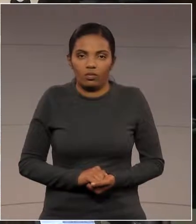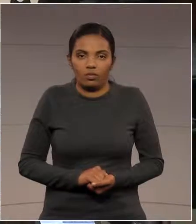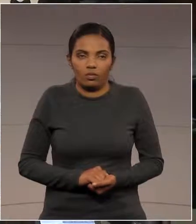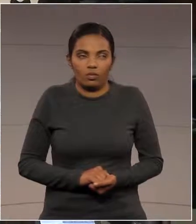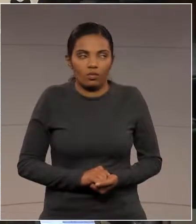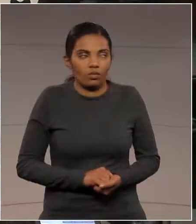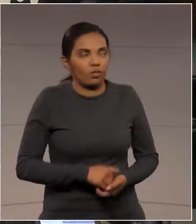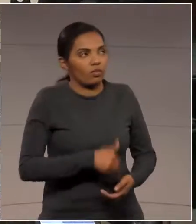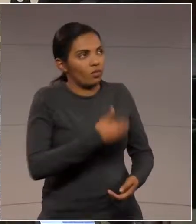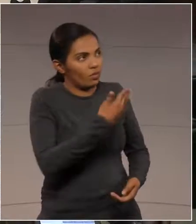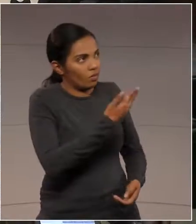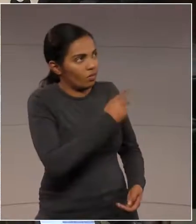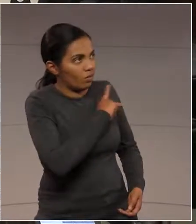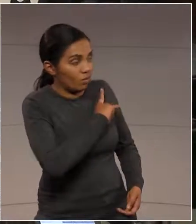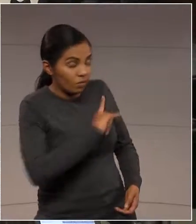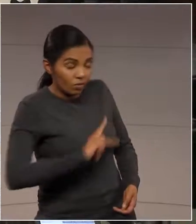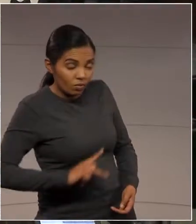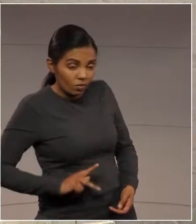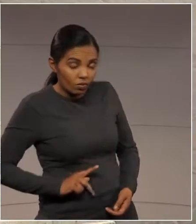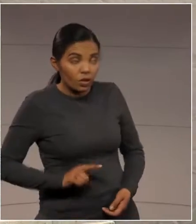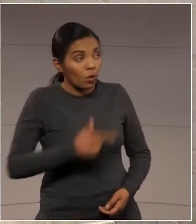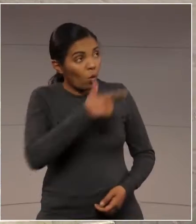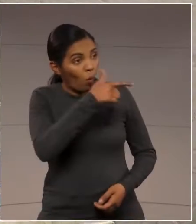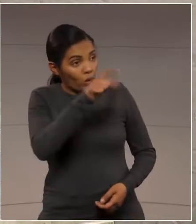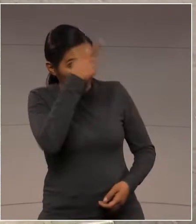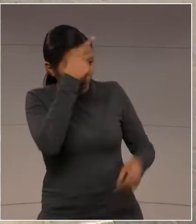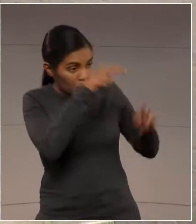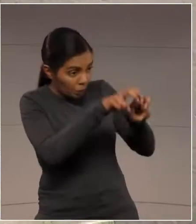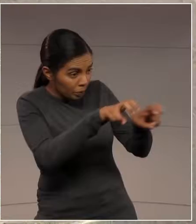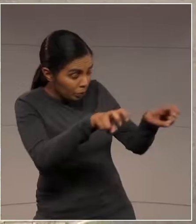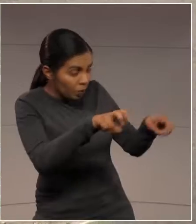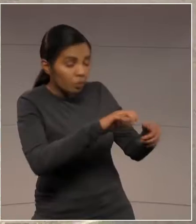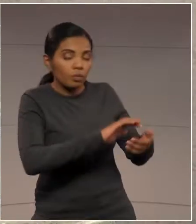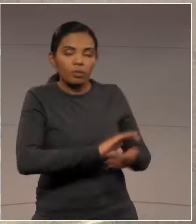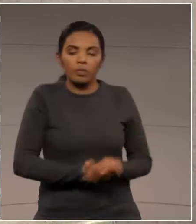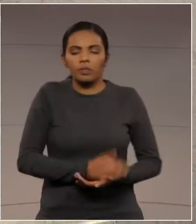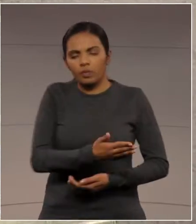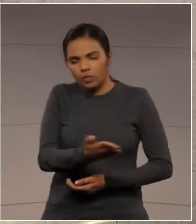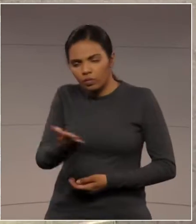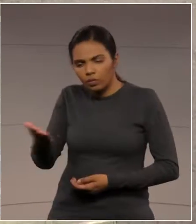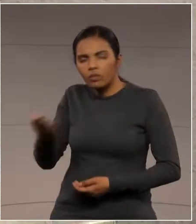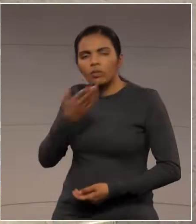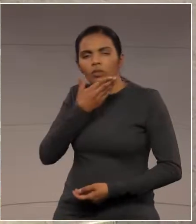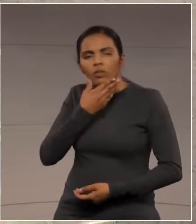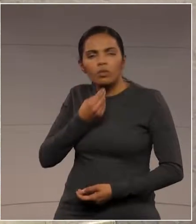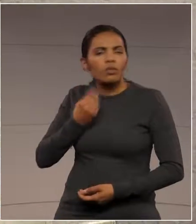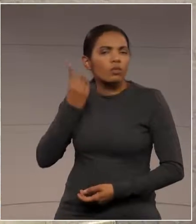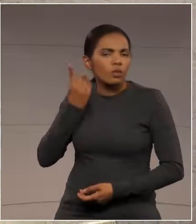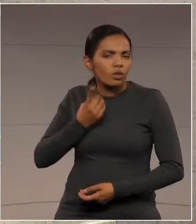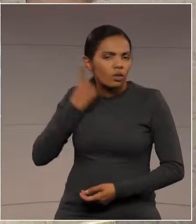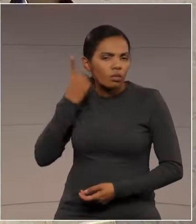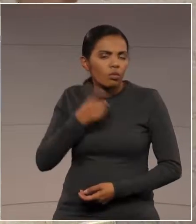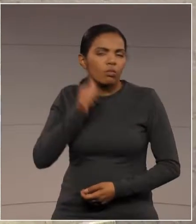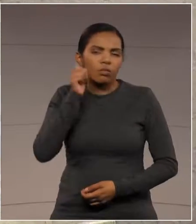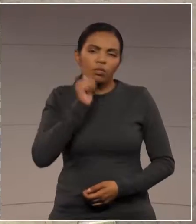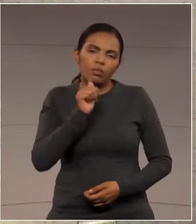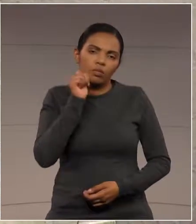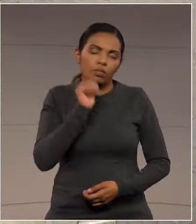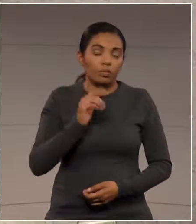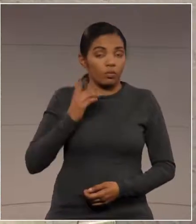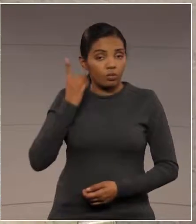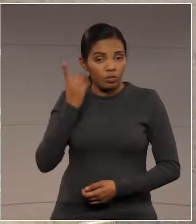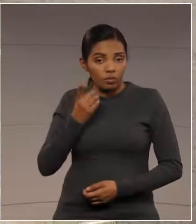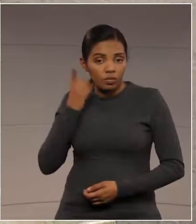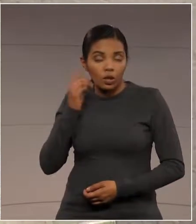Senhor Presidente e demais membros da mesa, senhores deputados, senhoras deputadas, aos que nos acompanham